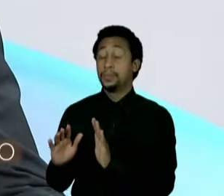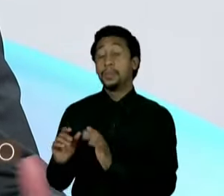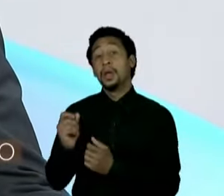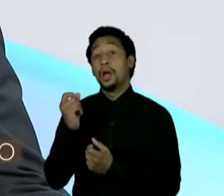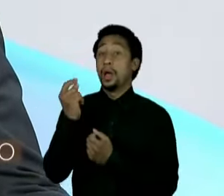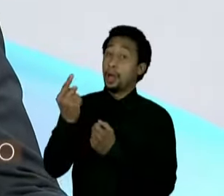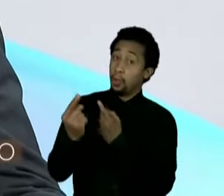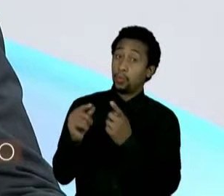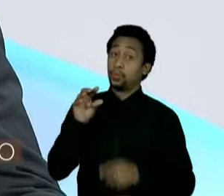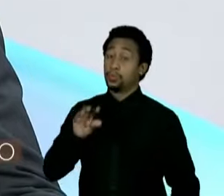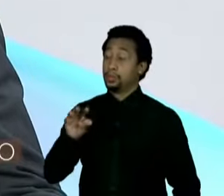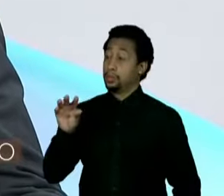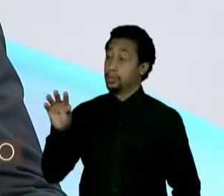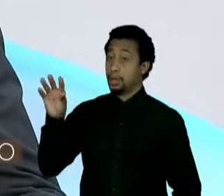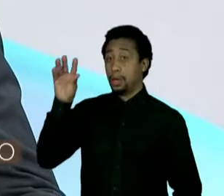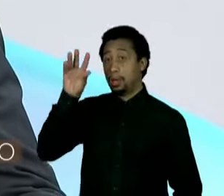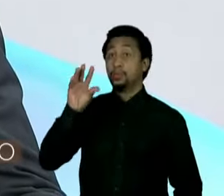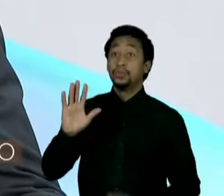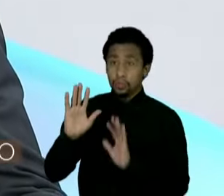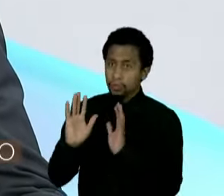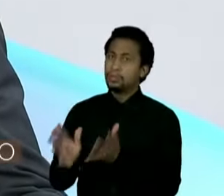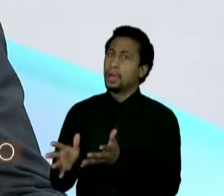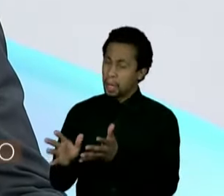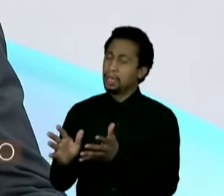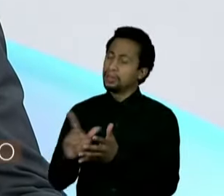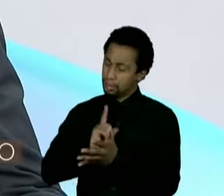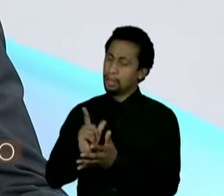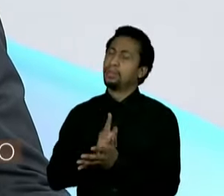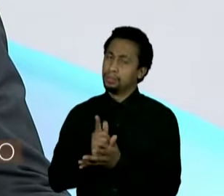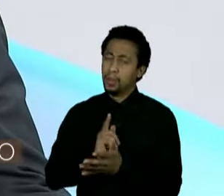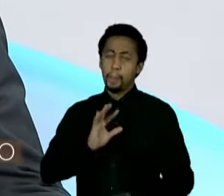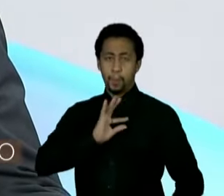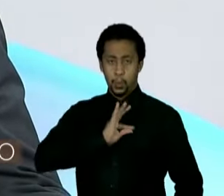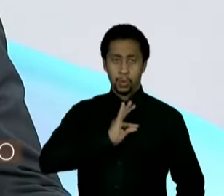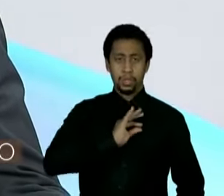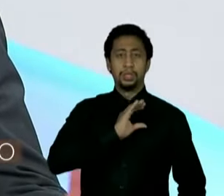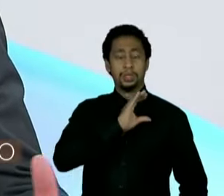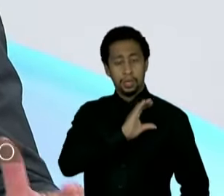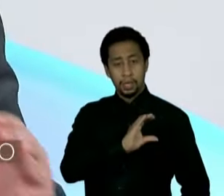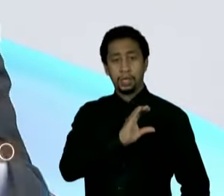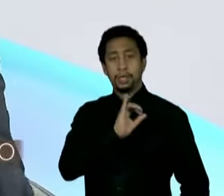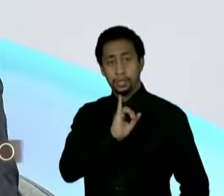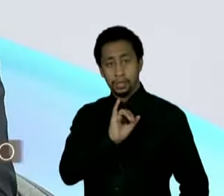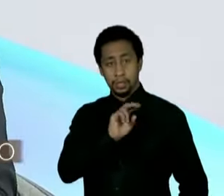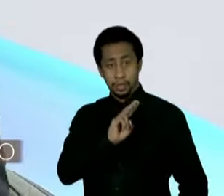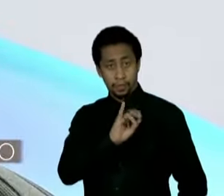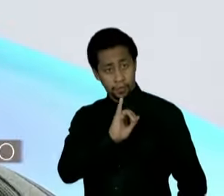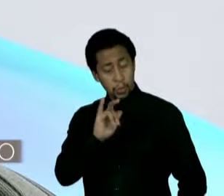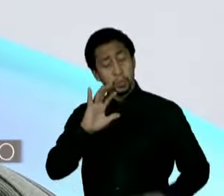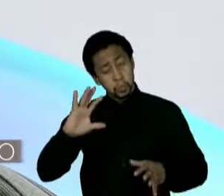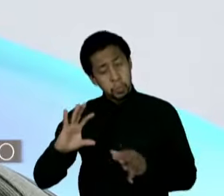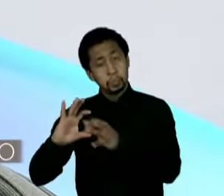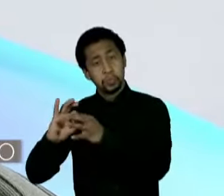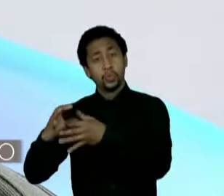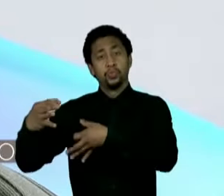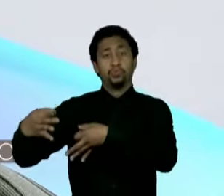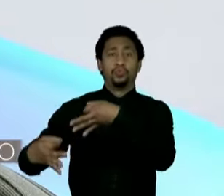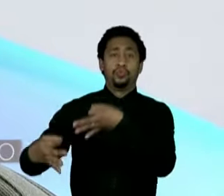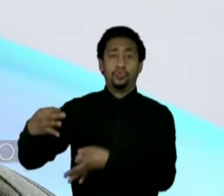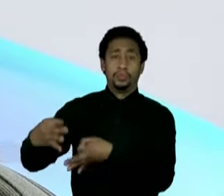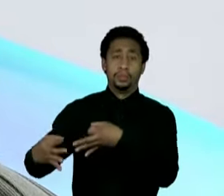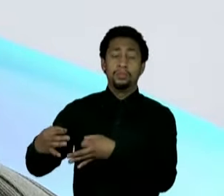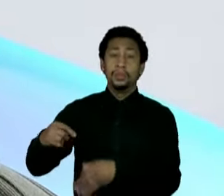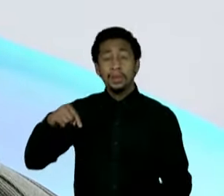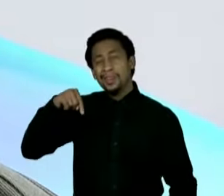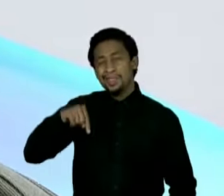fazem isso. Apenas a gente faria também essa mudança. Até porque o índice de solução de casos em São Paulo